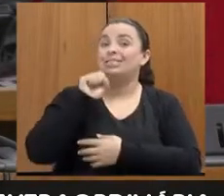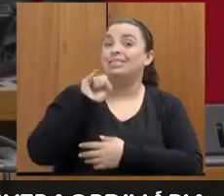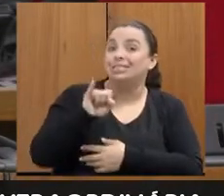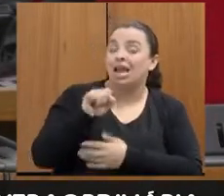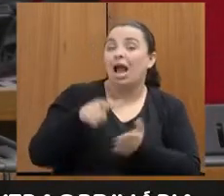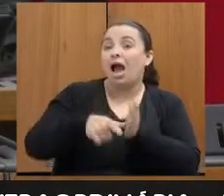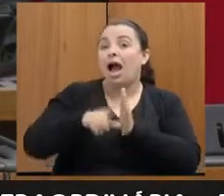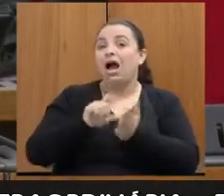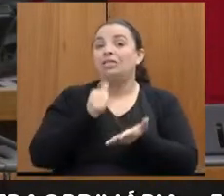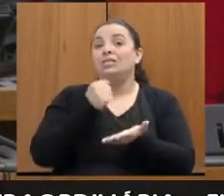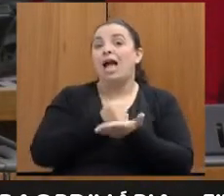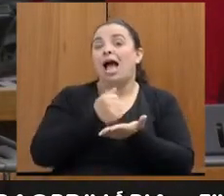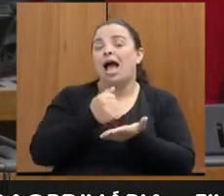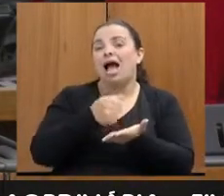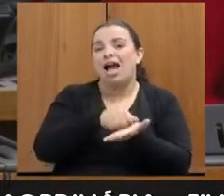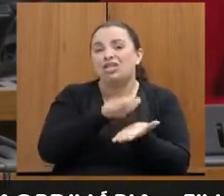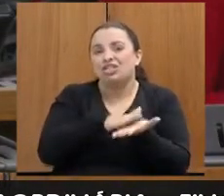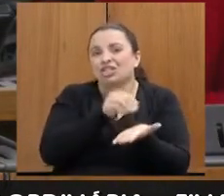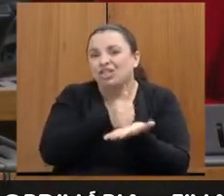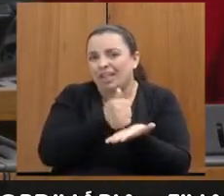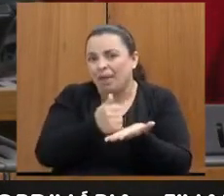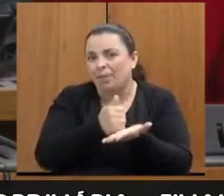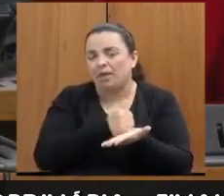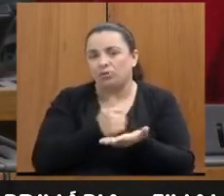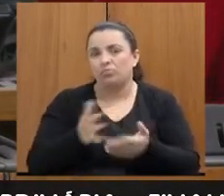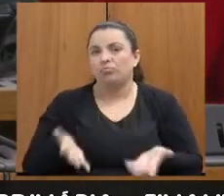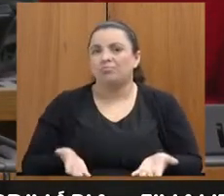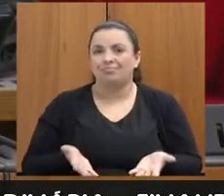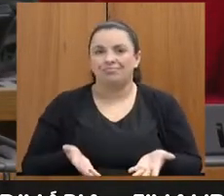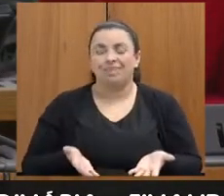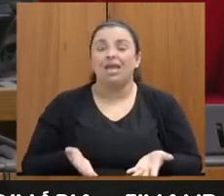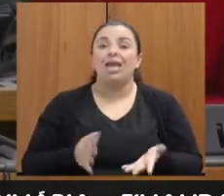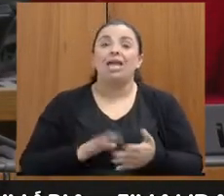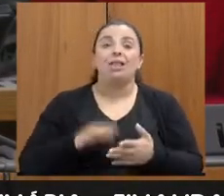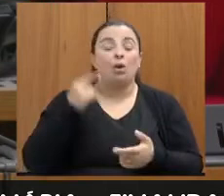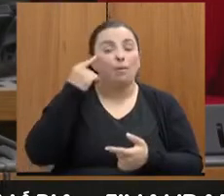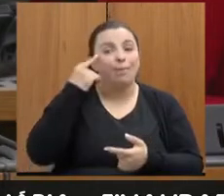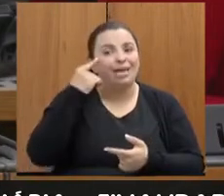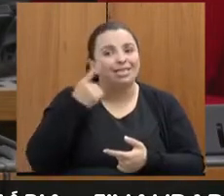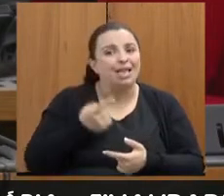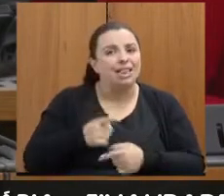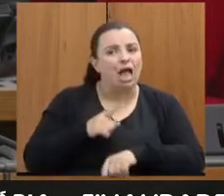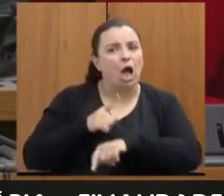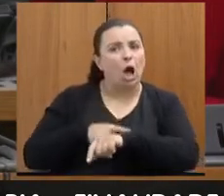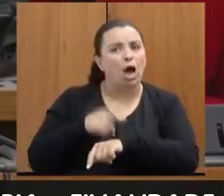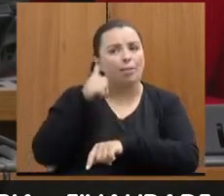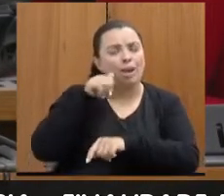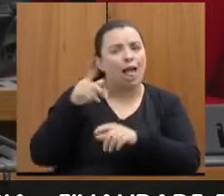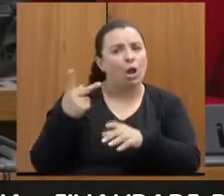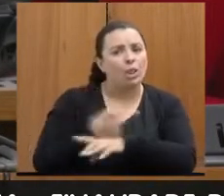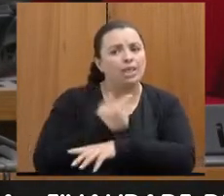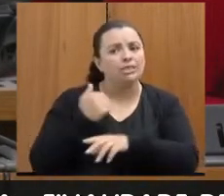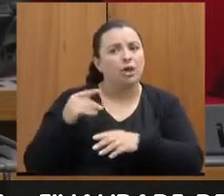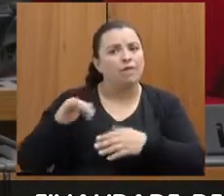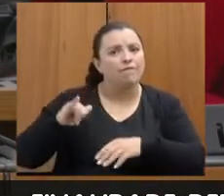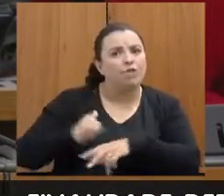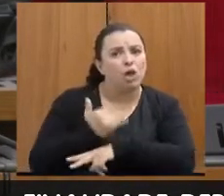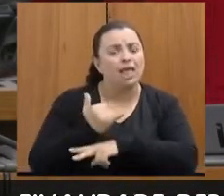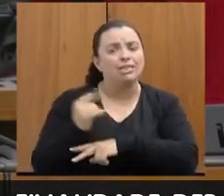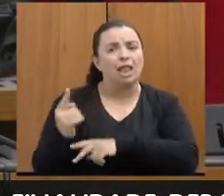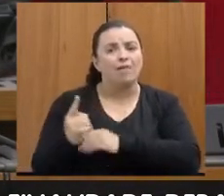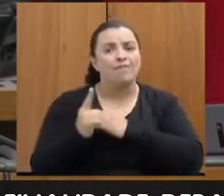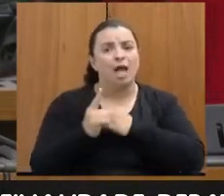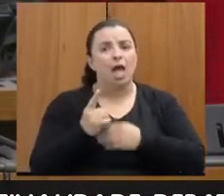ser necessário para a mulher quando ela está imediatamente vivendo uma situação de violência, comparece na